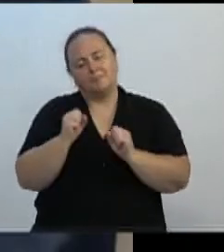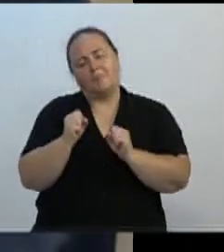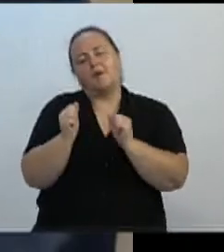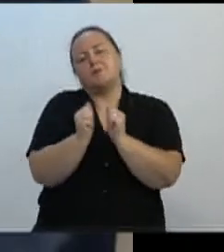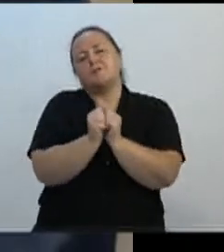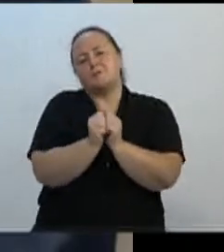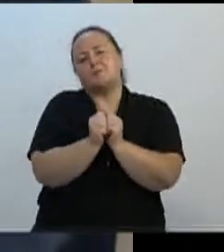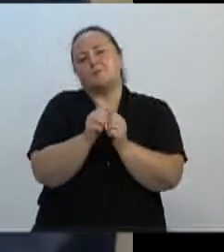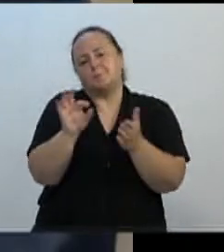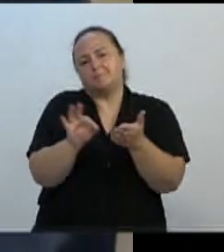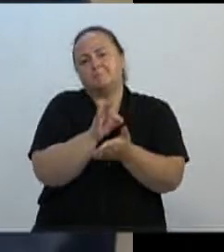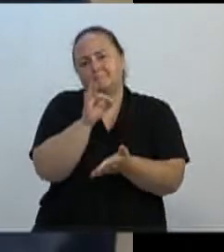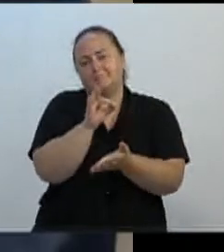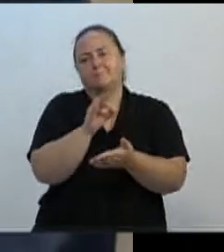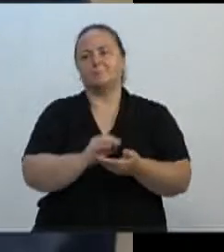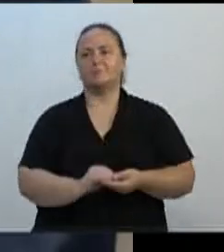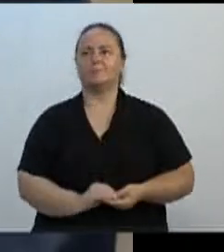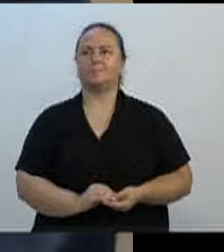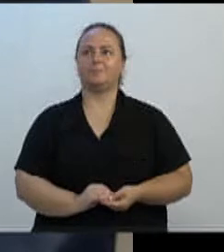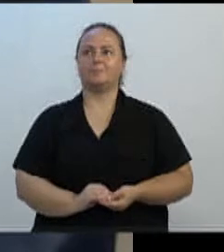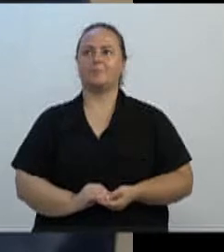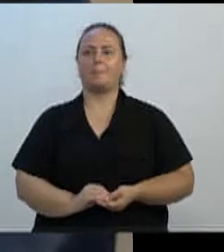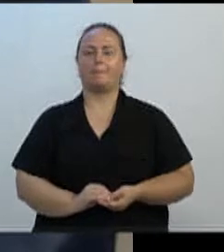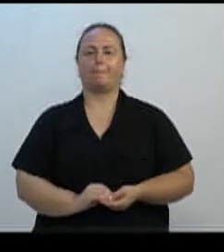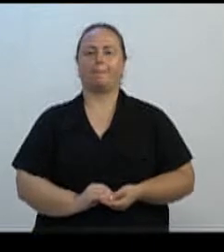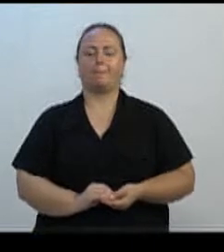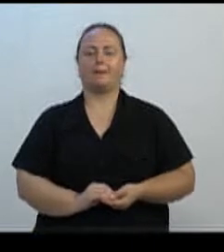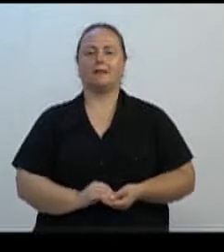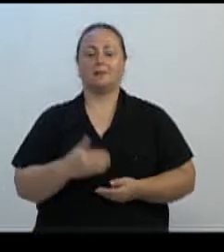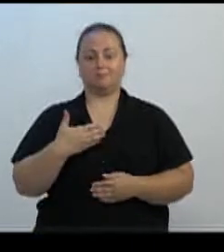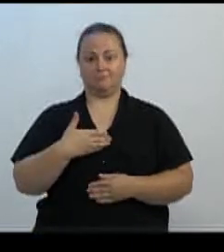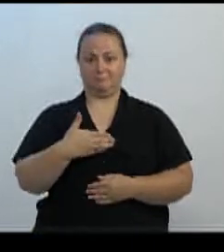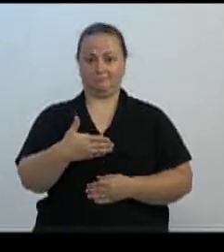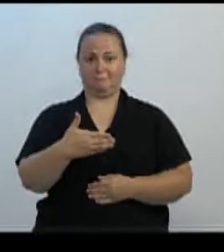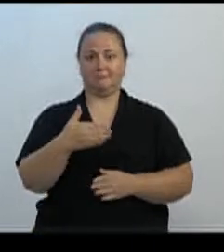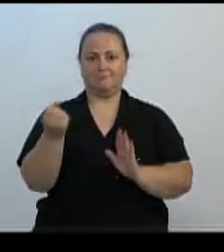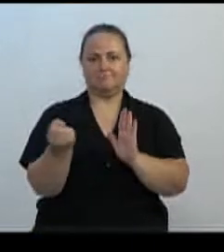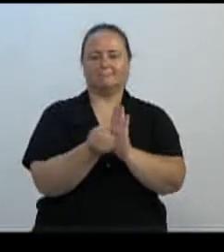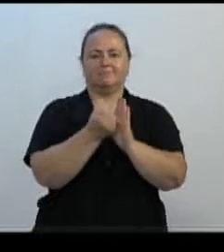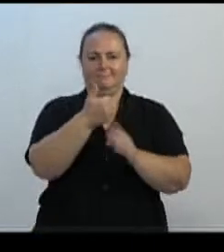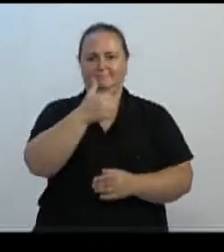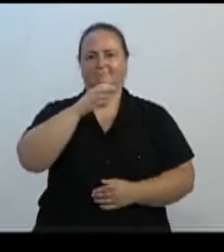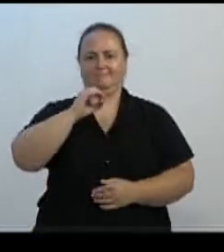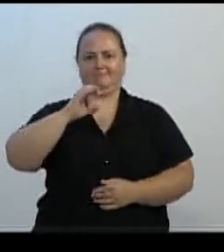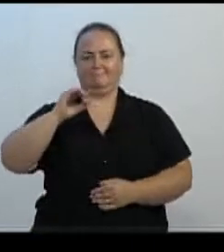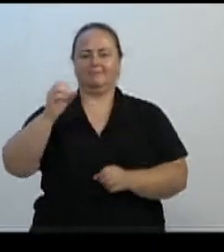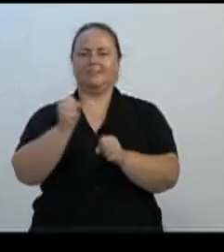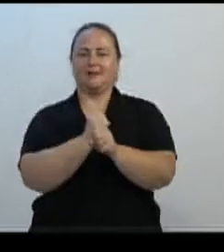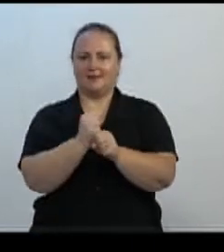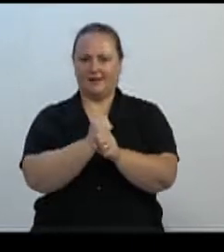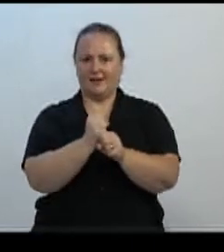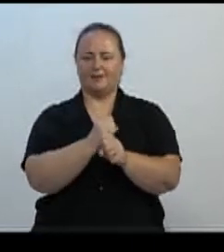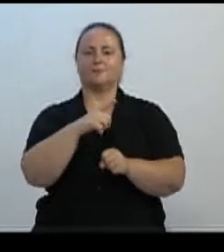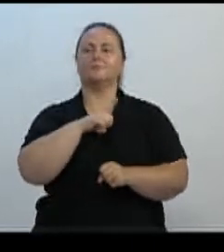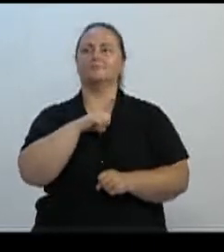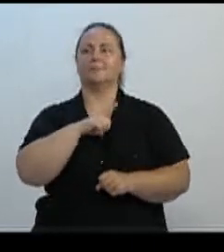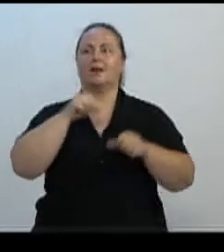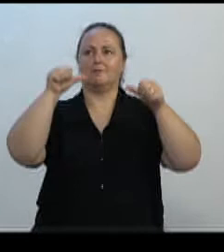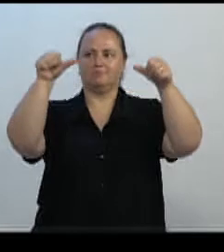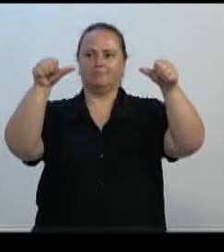Dentre as atividades programadas para o centenário, teremos algumas exposições, como aqui